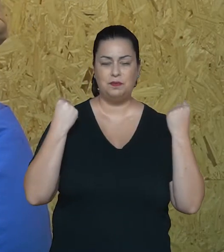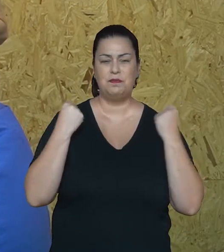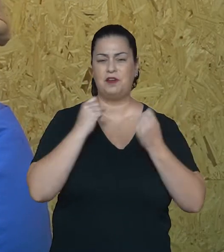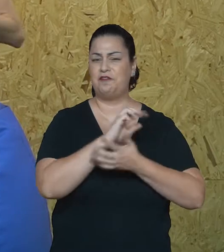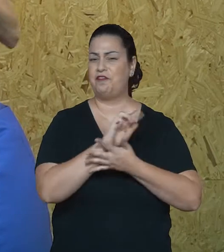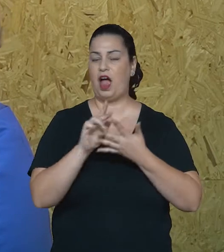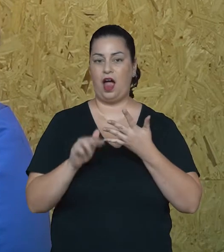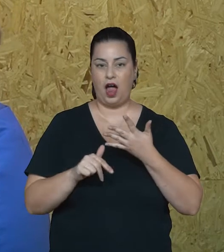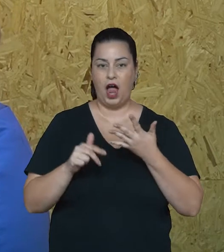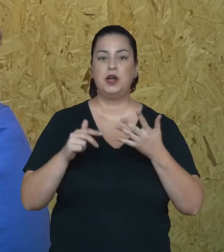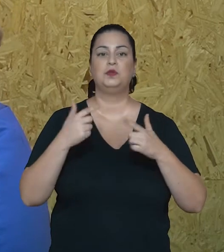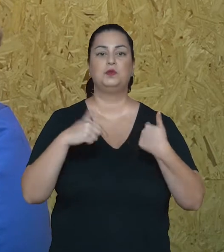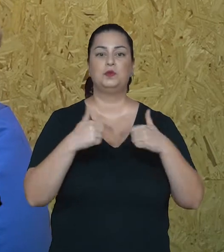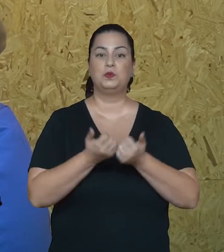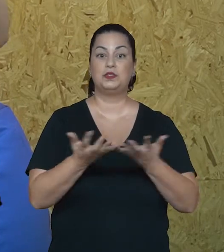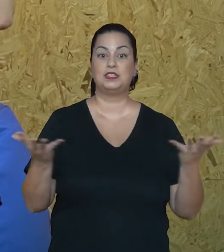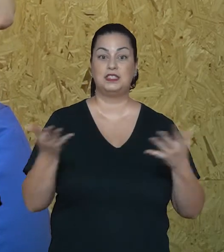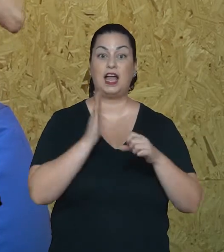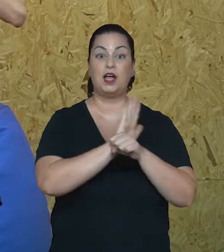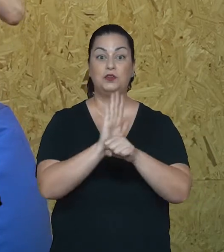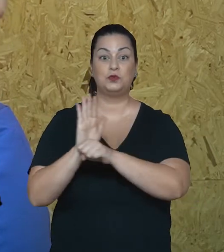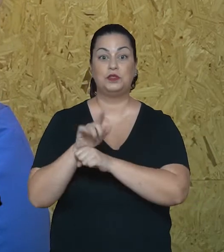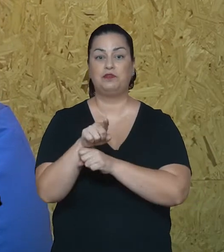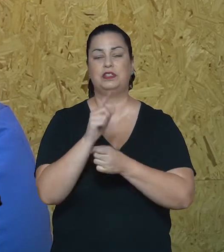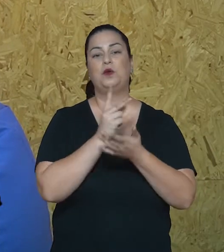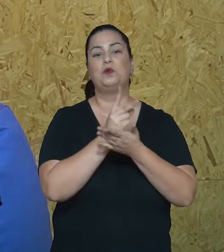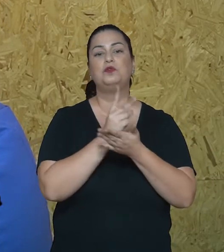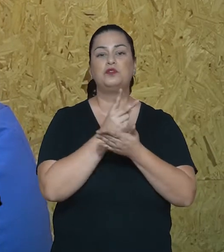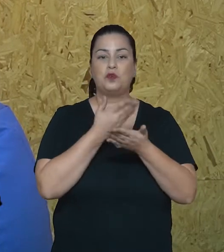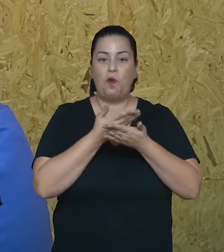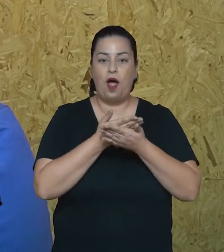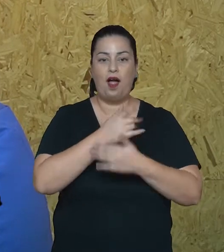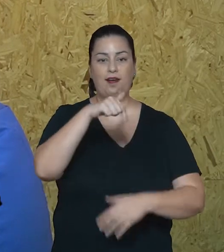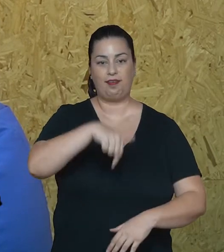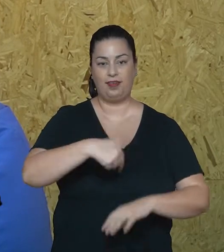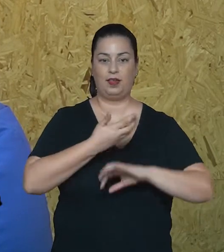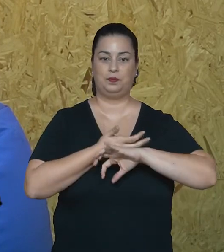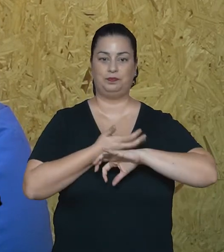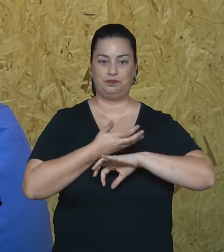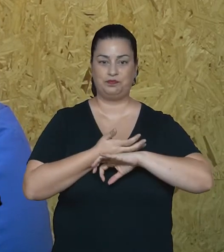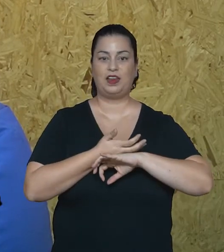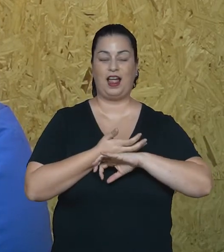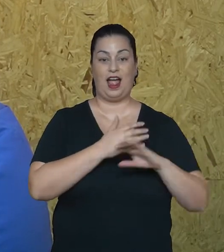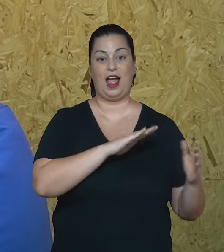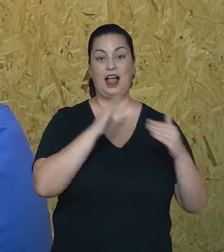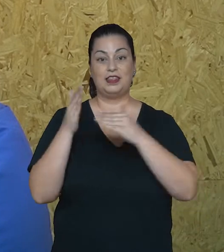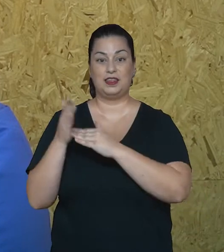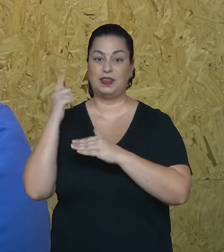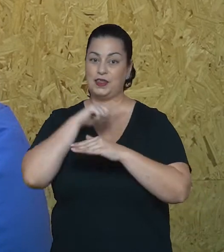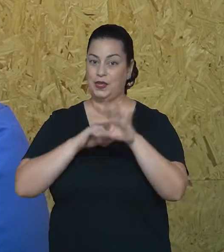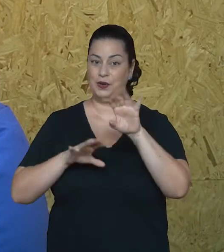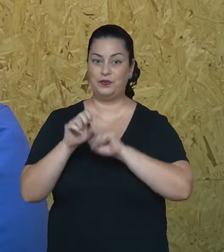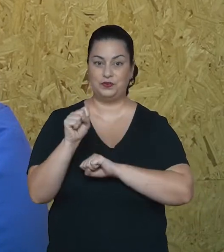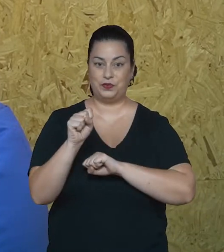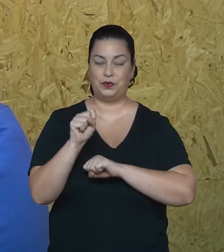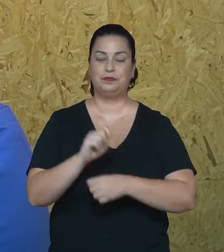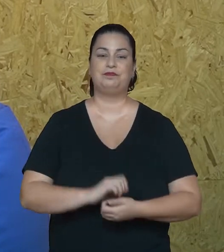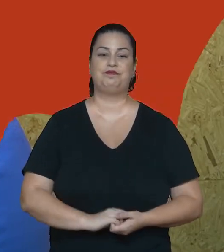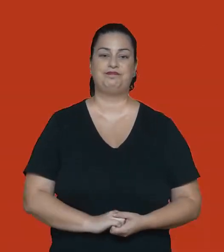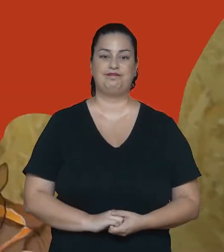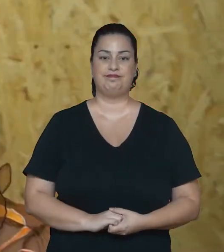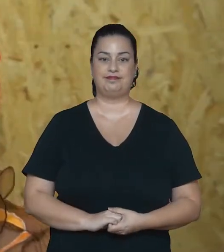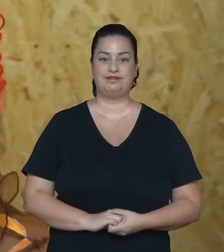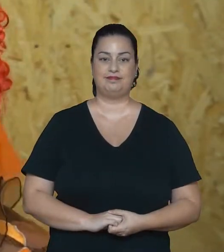de serviços e possibilidades que visam contribuir com a tua permanência aqui na universidade, ao longo da tua trajetória